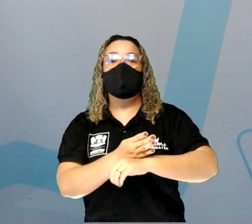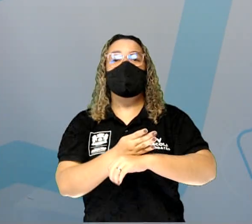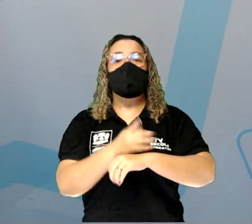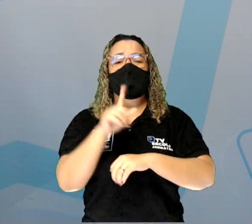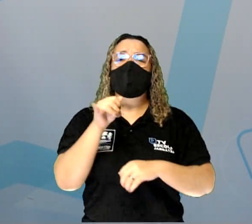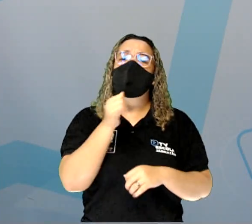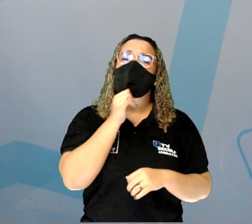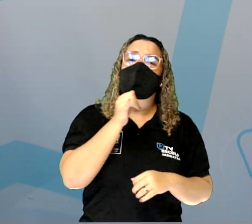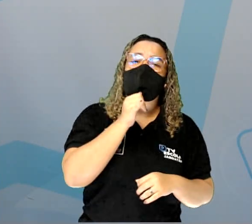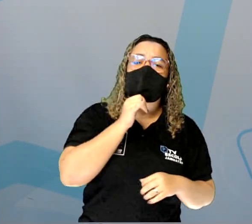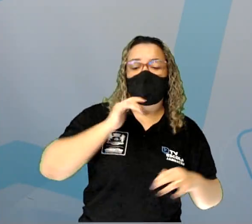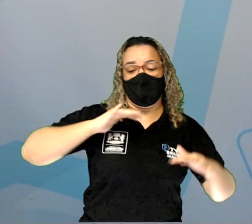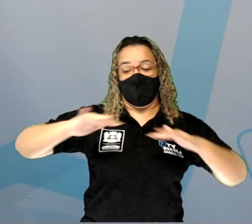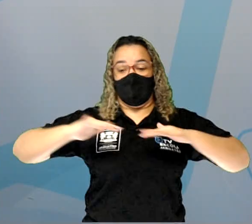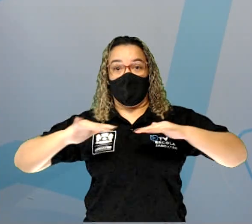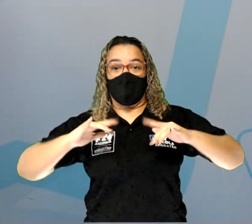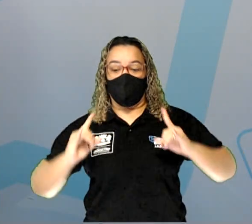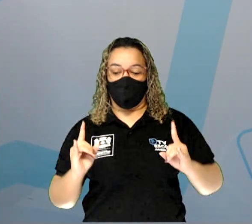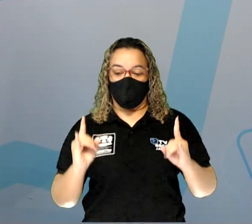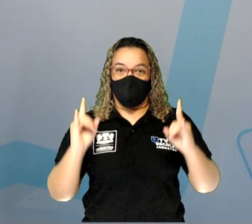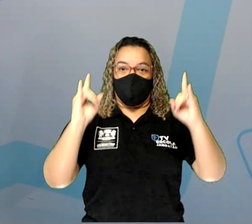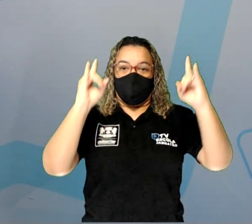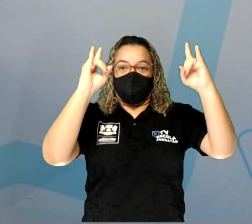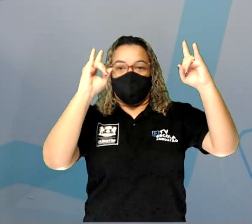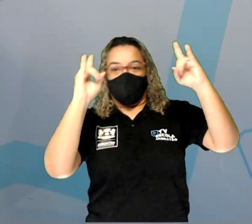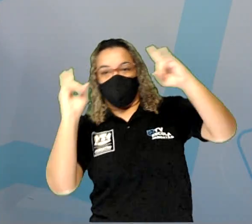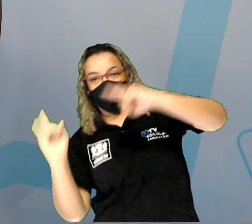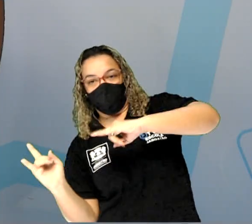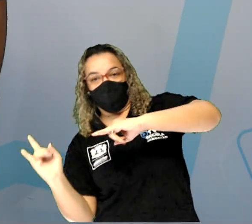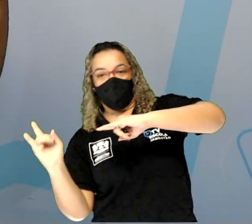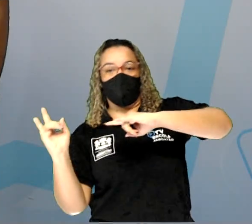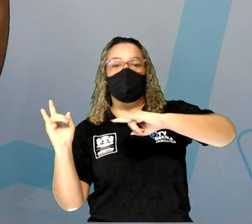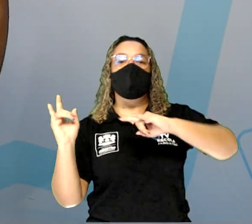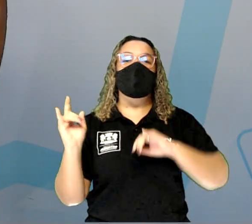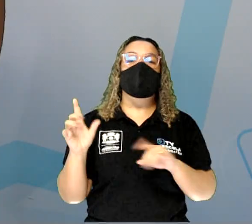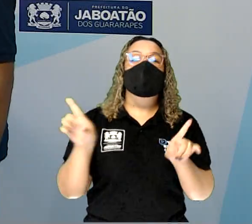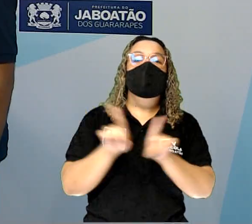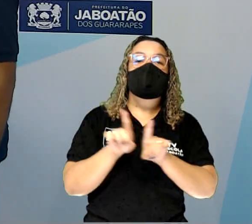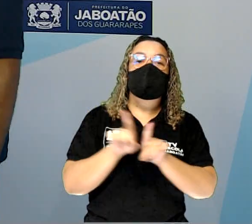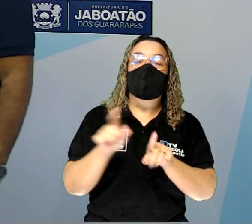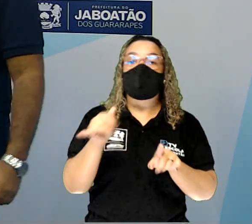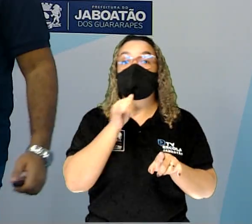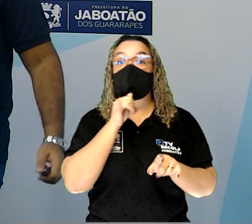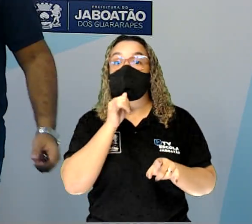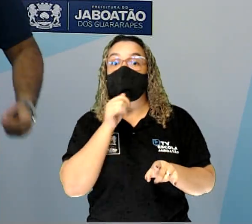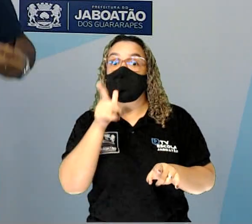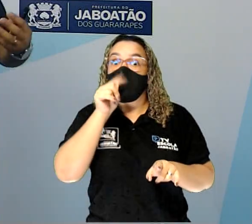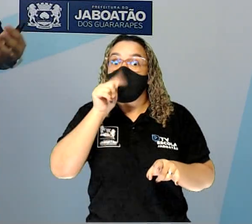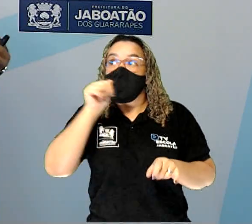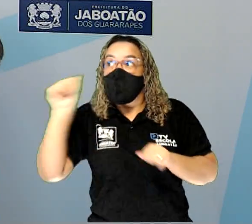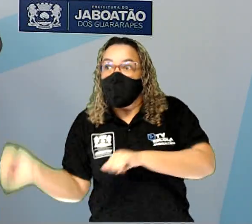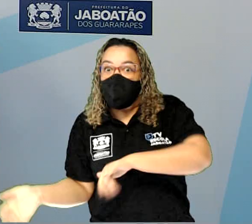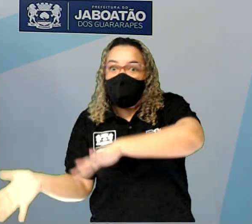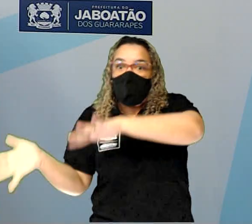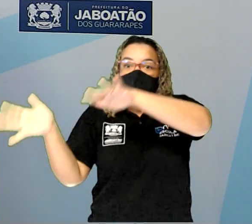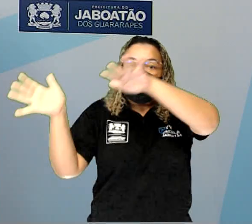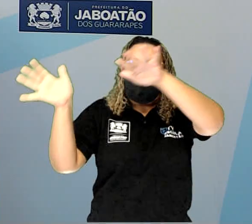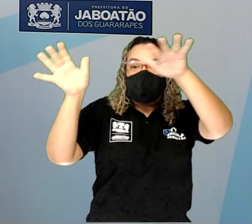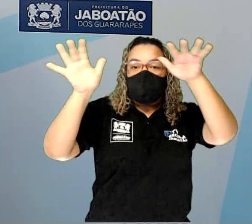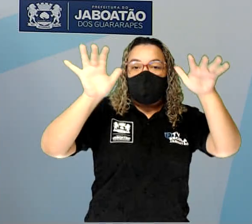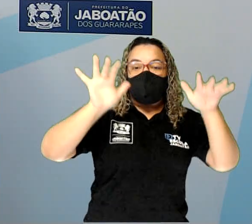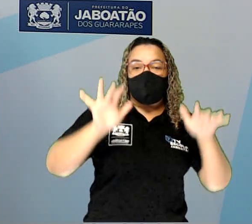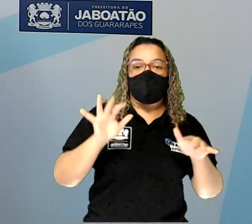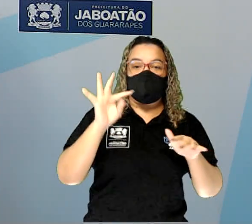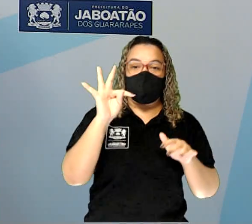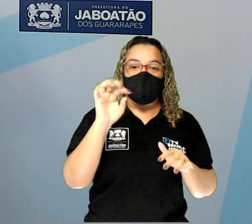exemplo de terremotos com prédios desmoronando e um exemplo da atividade, da tsunami. Na verdade, a palavra correta